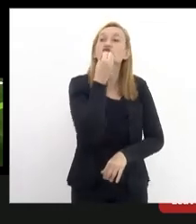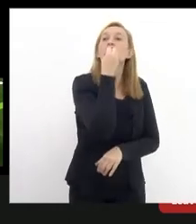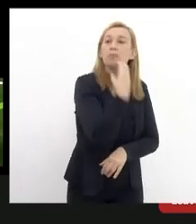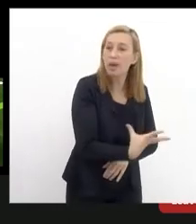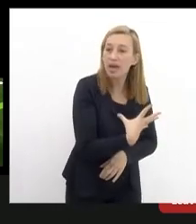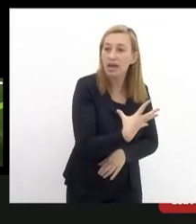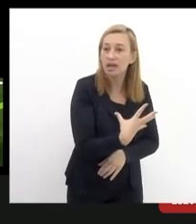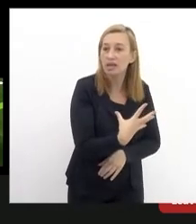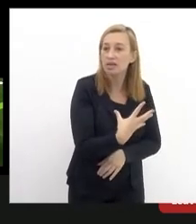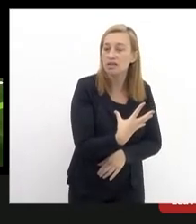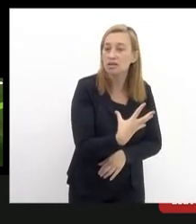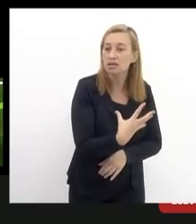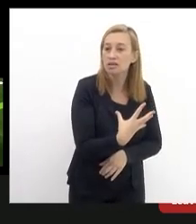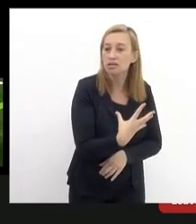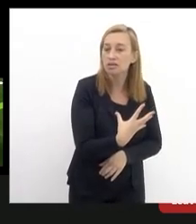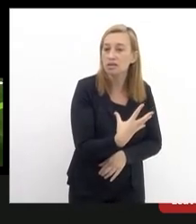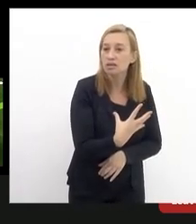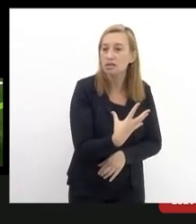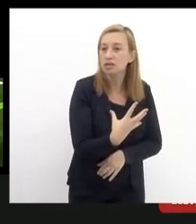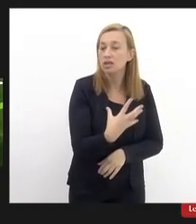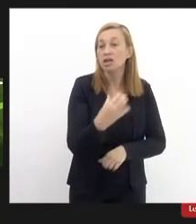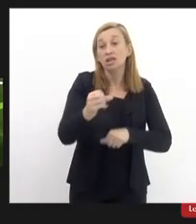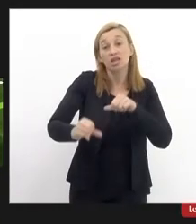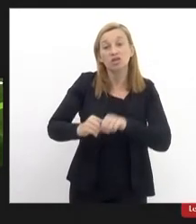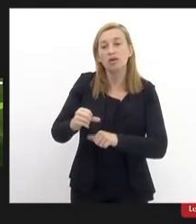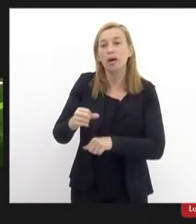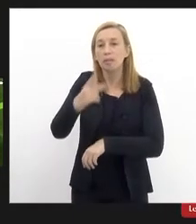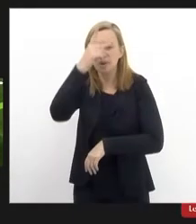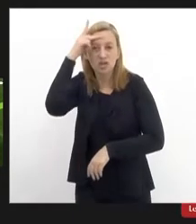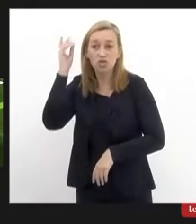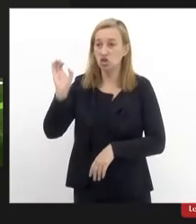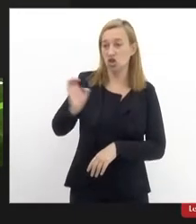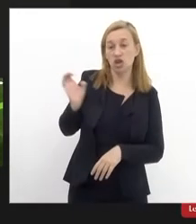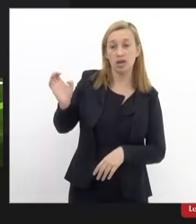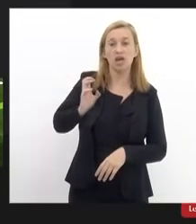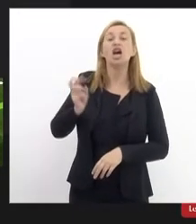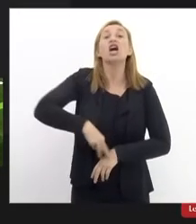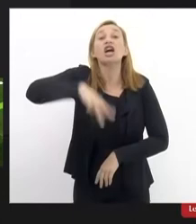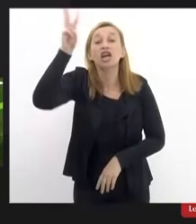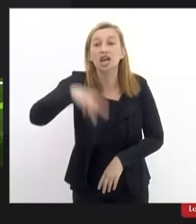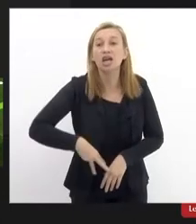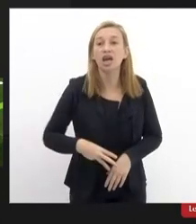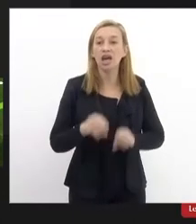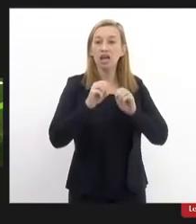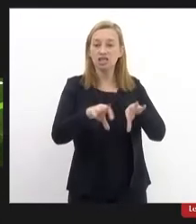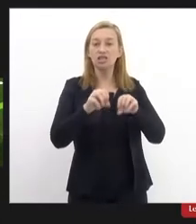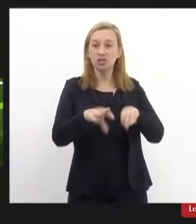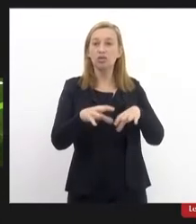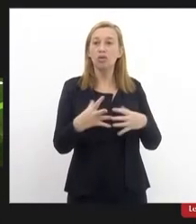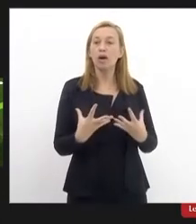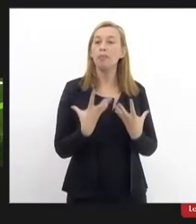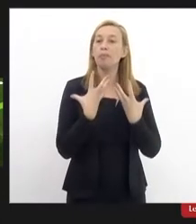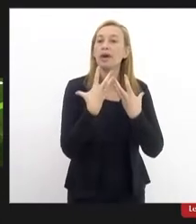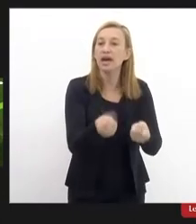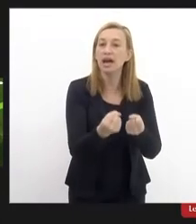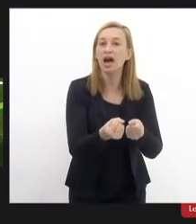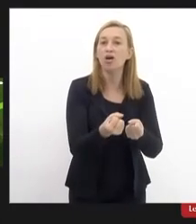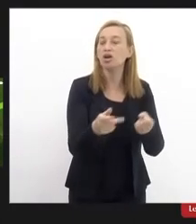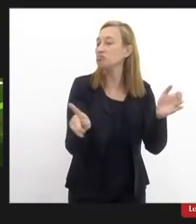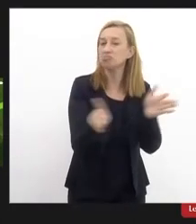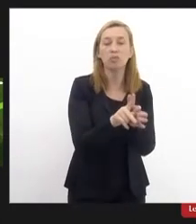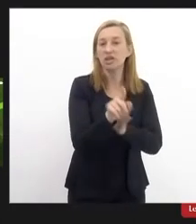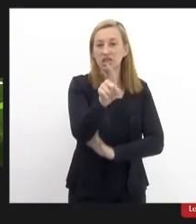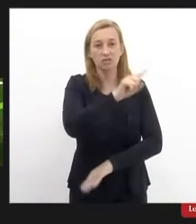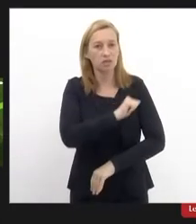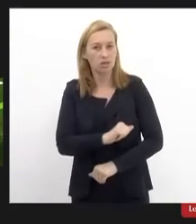pessoas de bens quem lhes ensinou a se apropriarem do que não é seu a prática